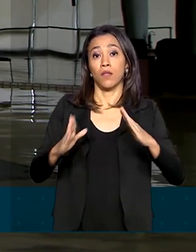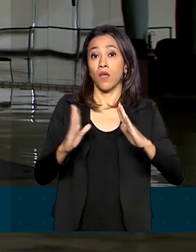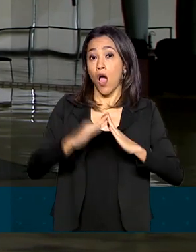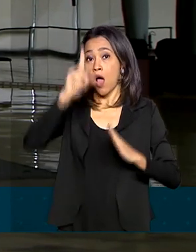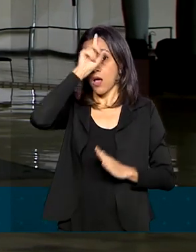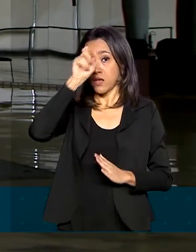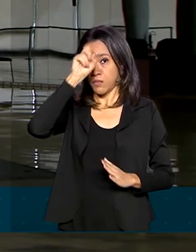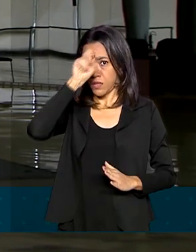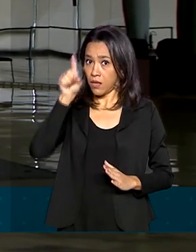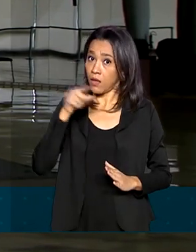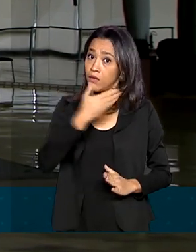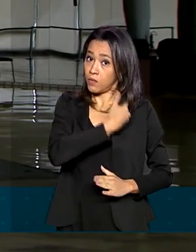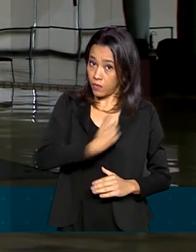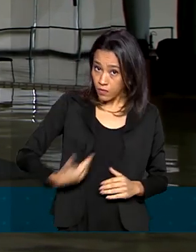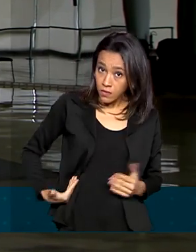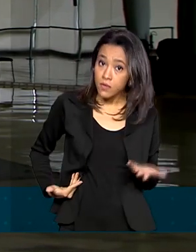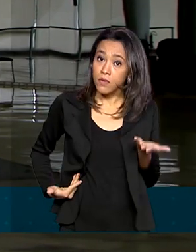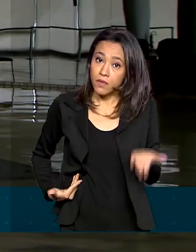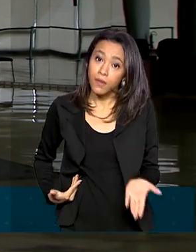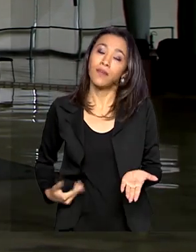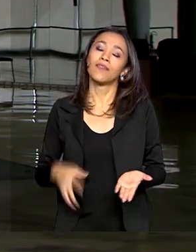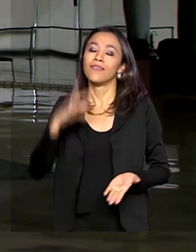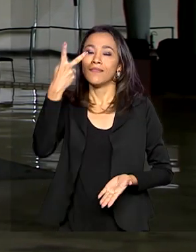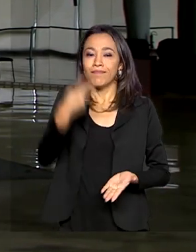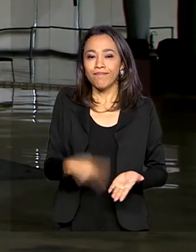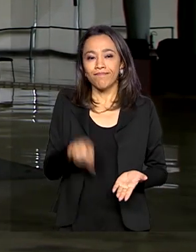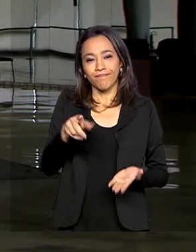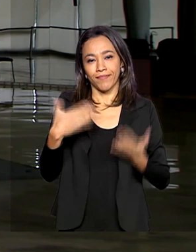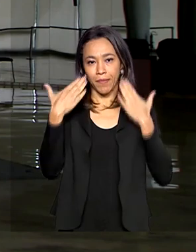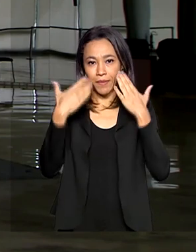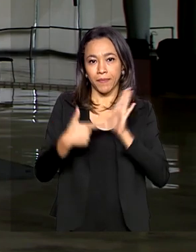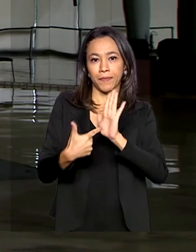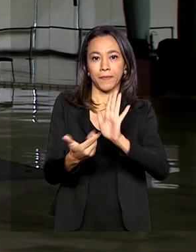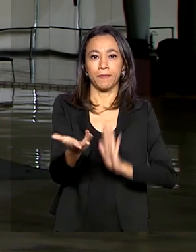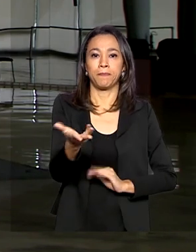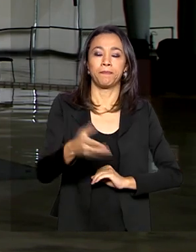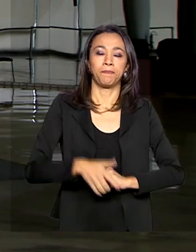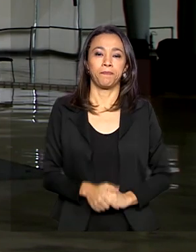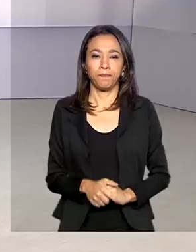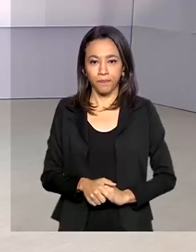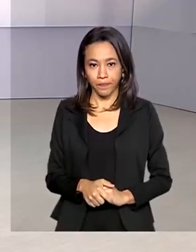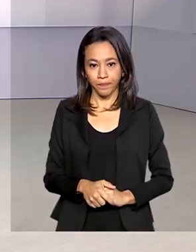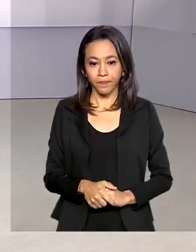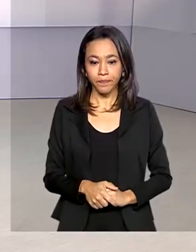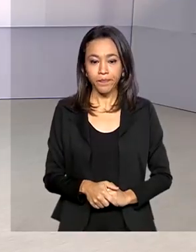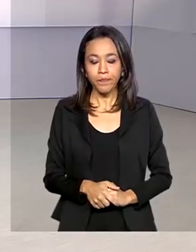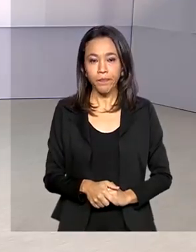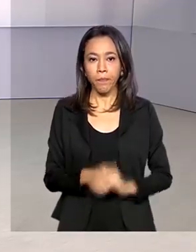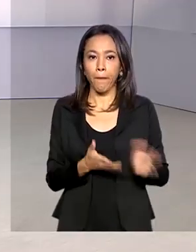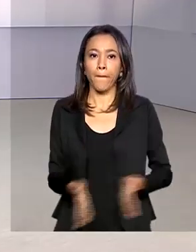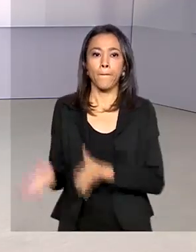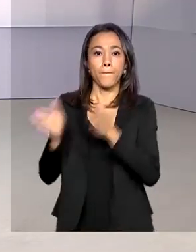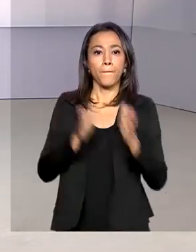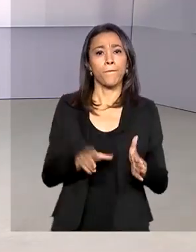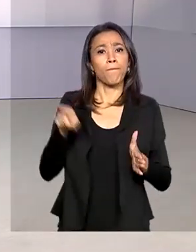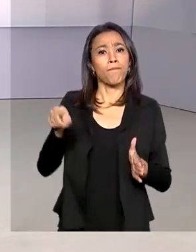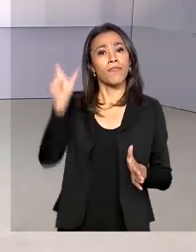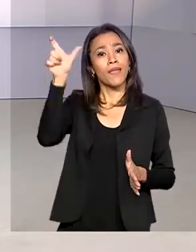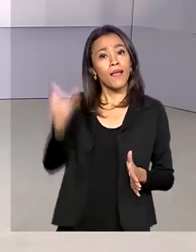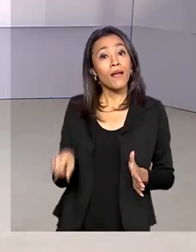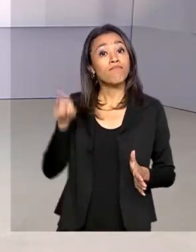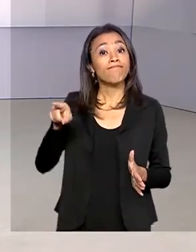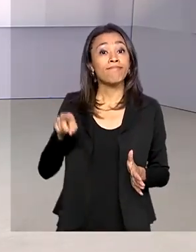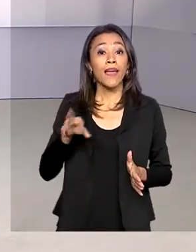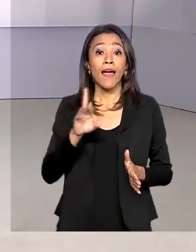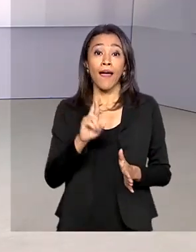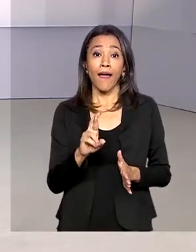Saúde, o SUS. Luciana Colares de Holanda para o Governo Agora. A atriz Regina Duarte